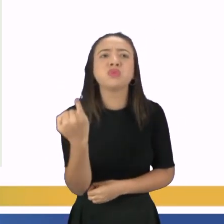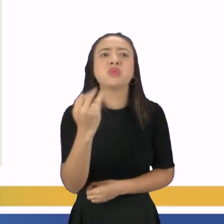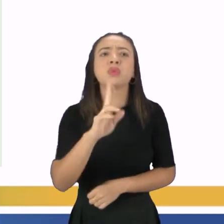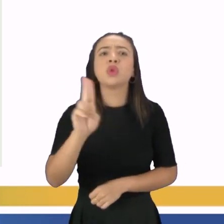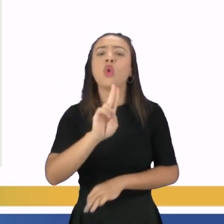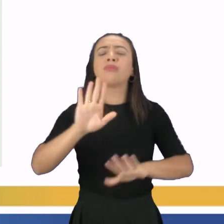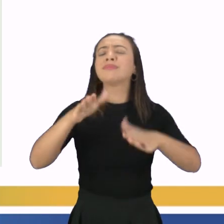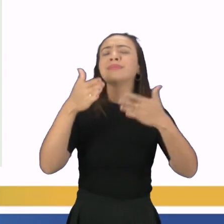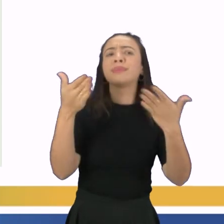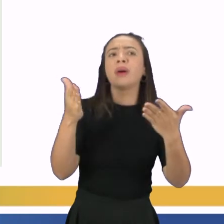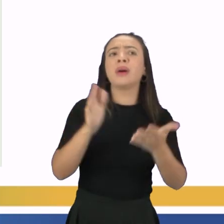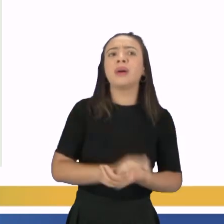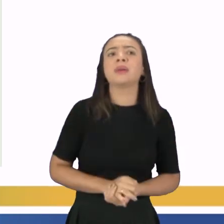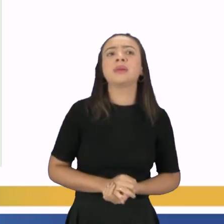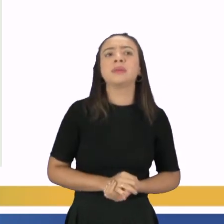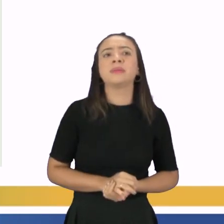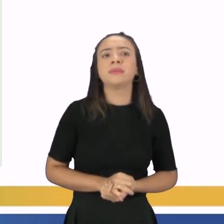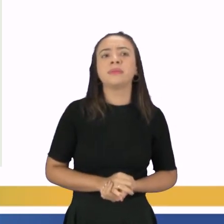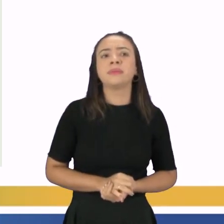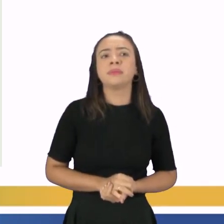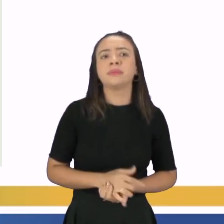hormônio é E ali tem as opções, né?